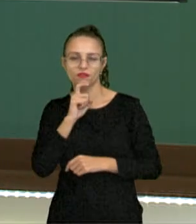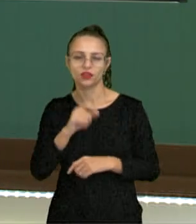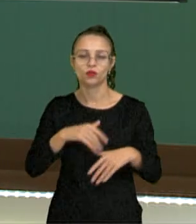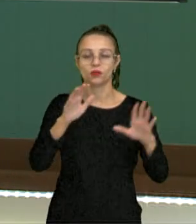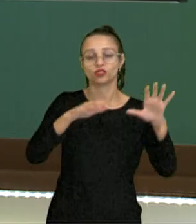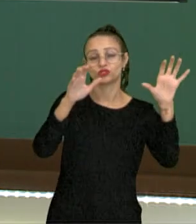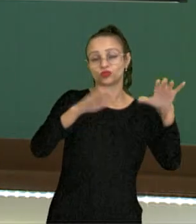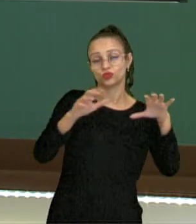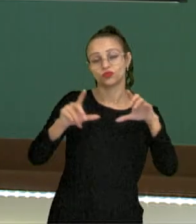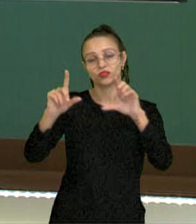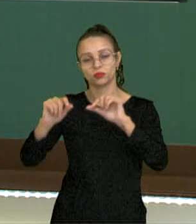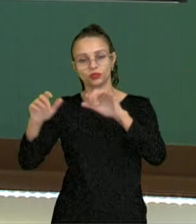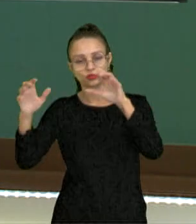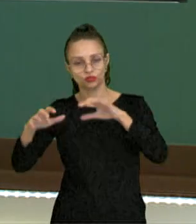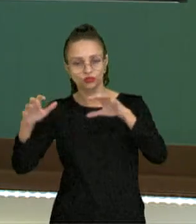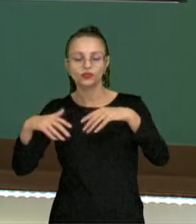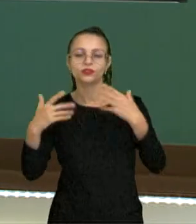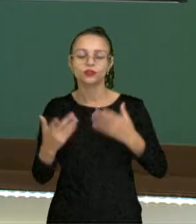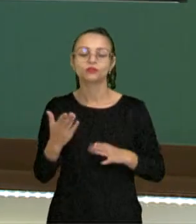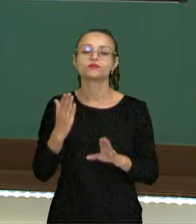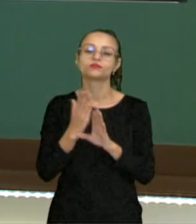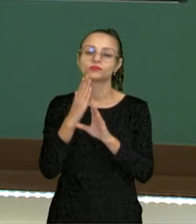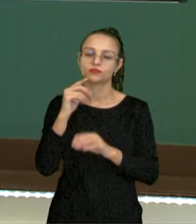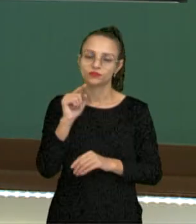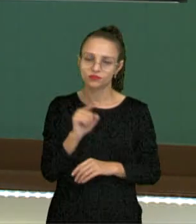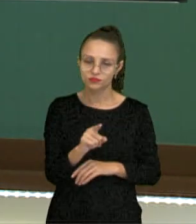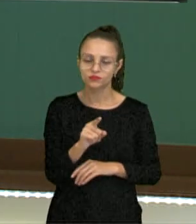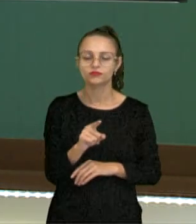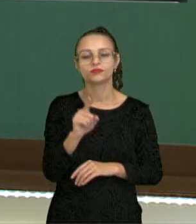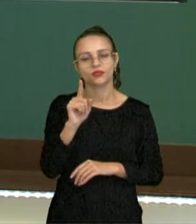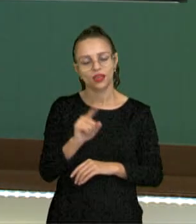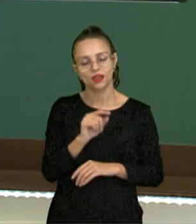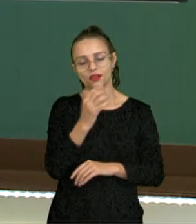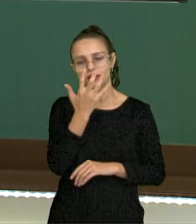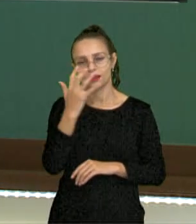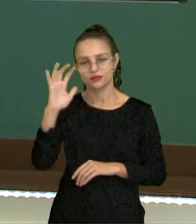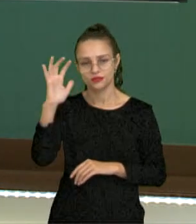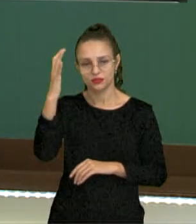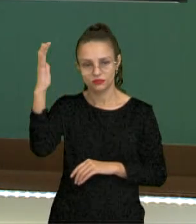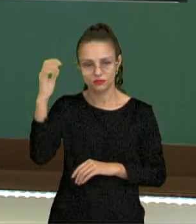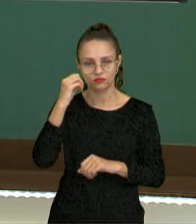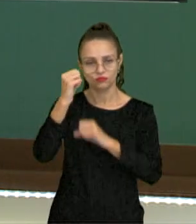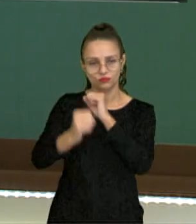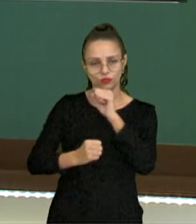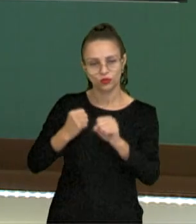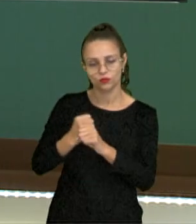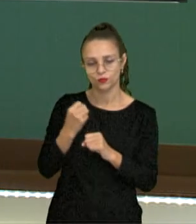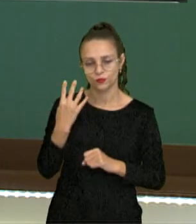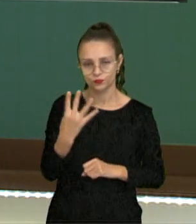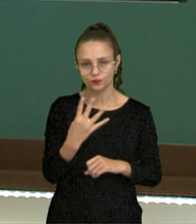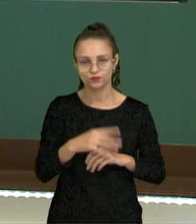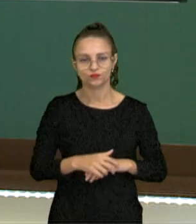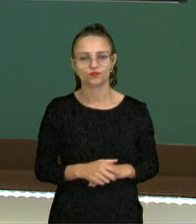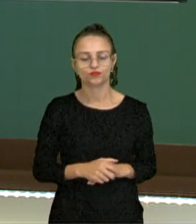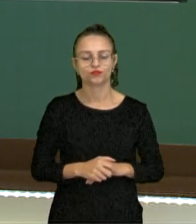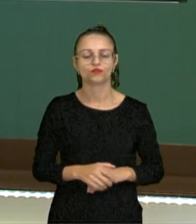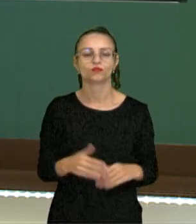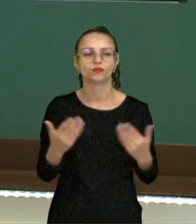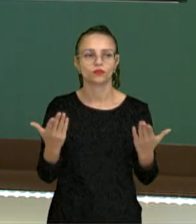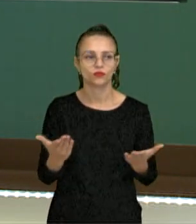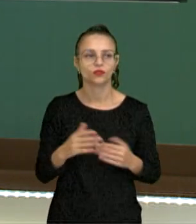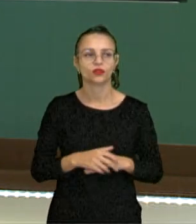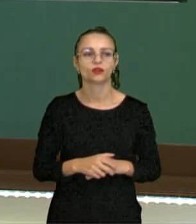chuvas, por exemplo, e nós definimos elas como estações do ano, certo? E aí,